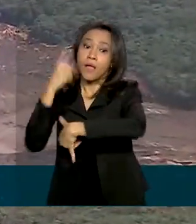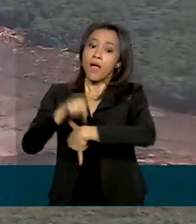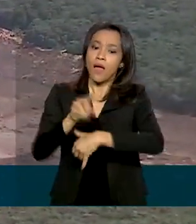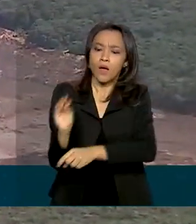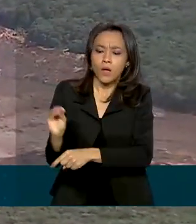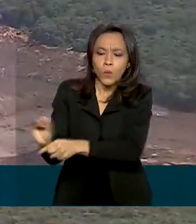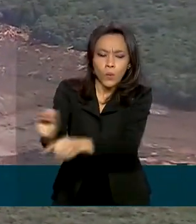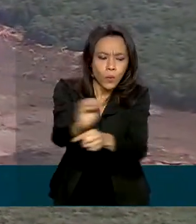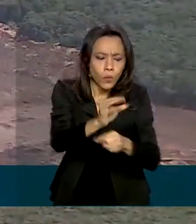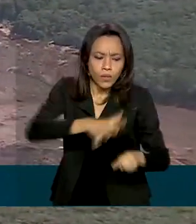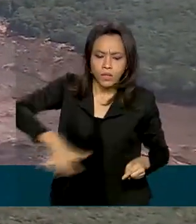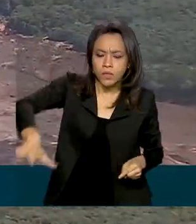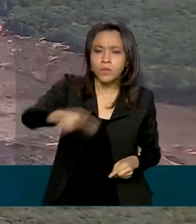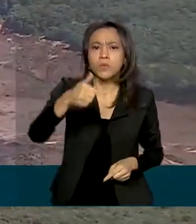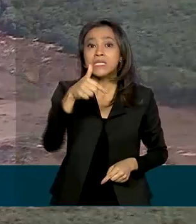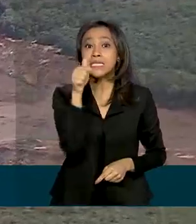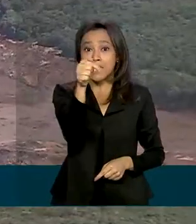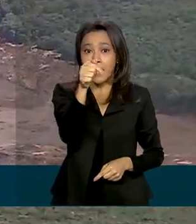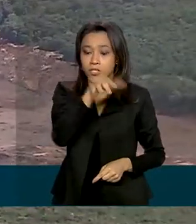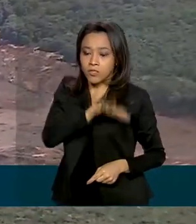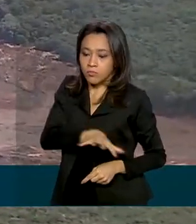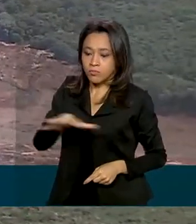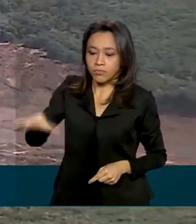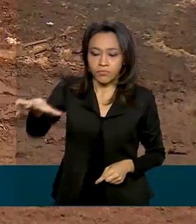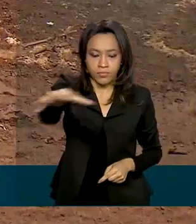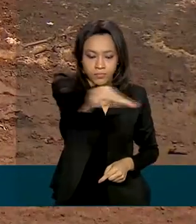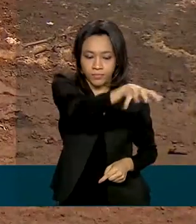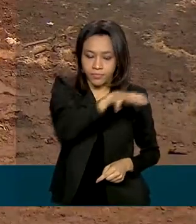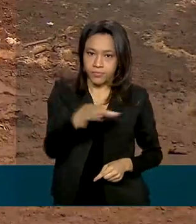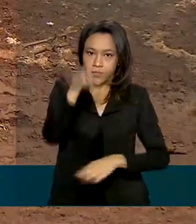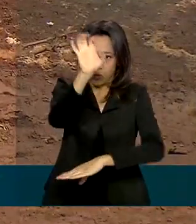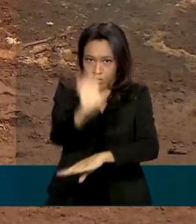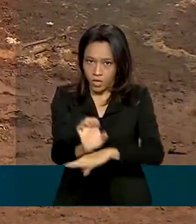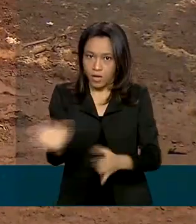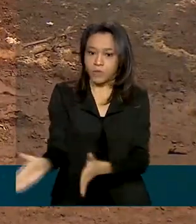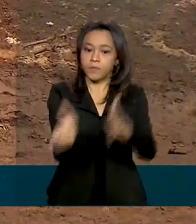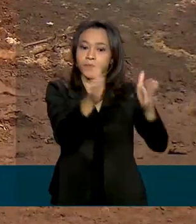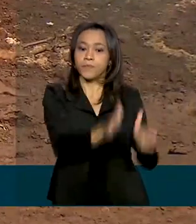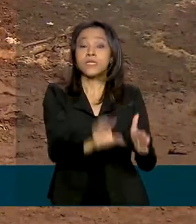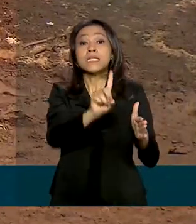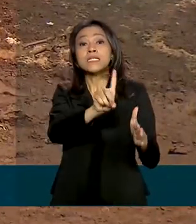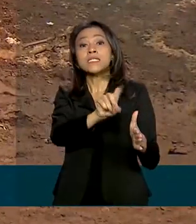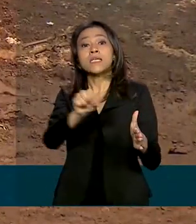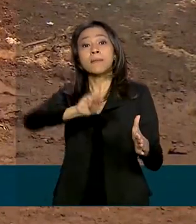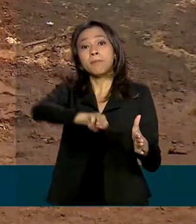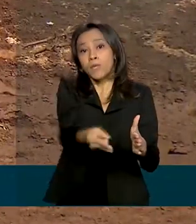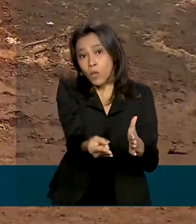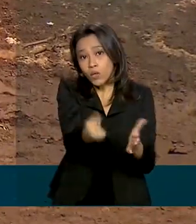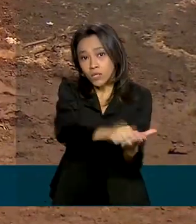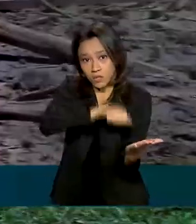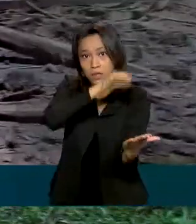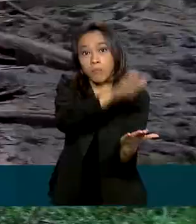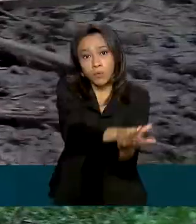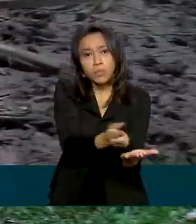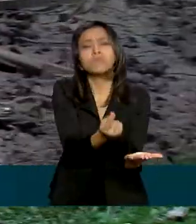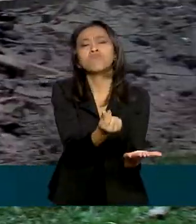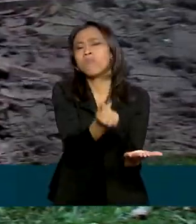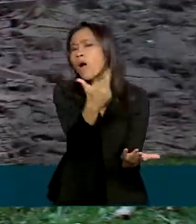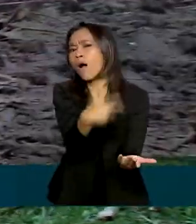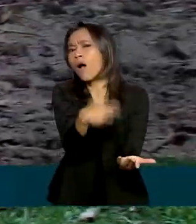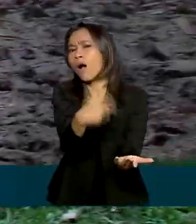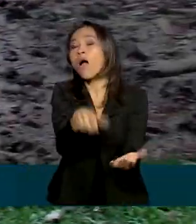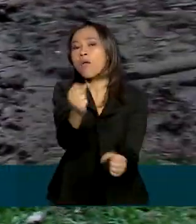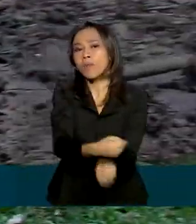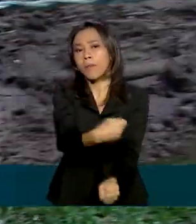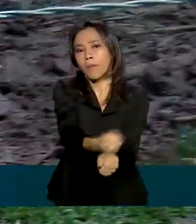sete parques nacionais localizados no Estado. Os outros R$ milhões da multa de Brumadinho vão para as